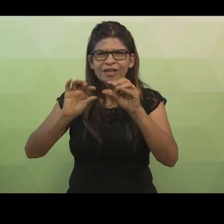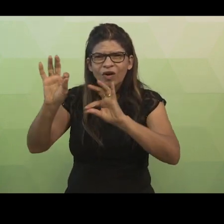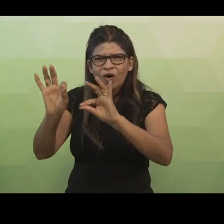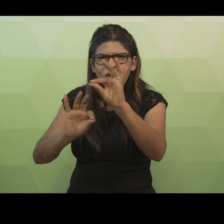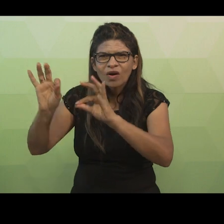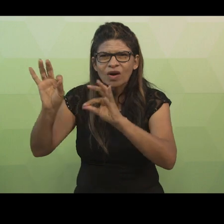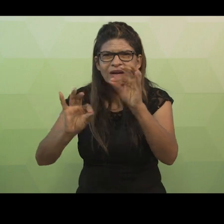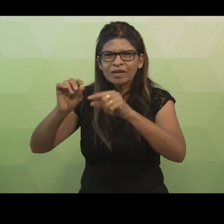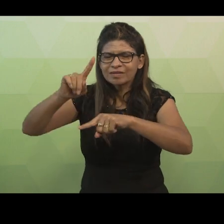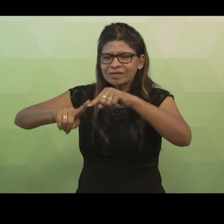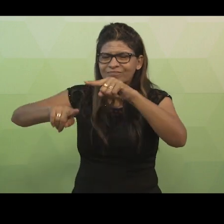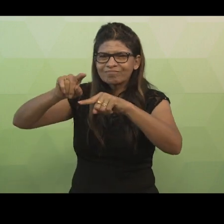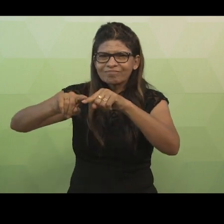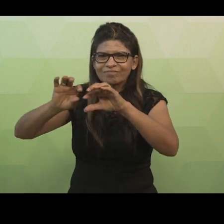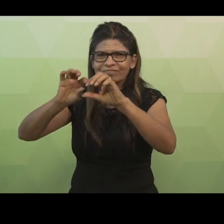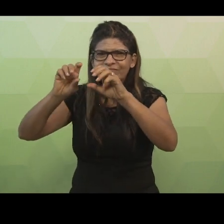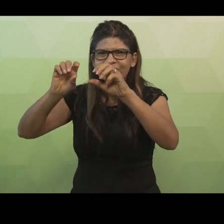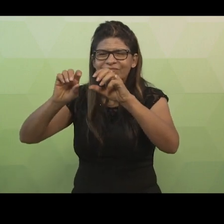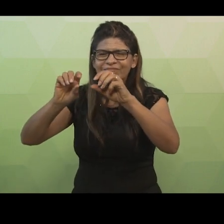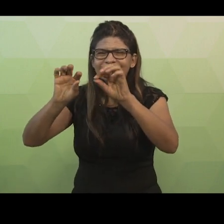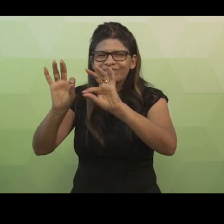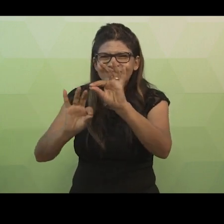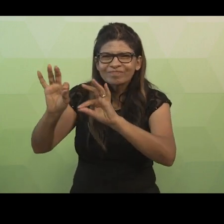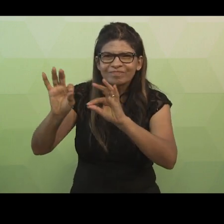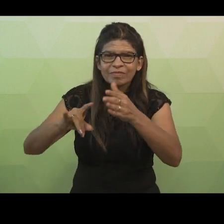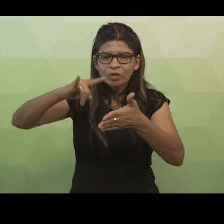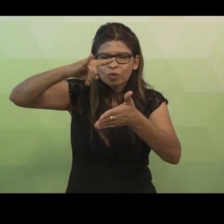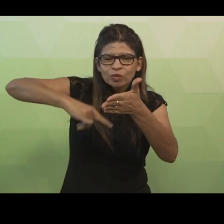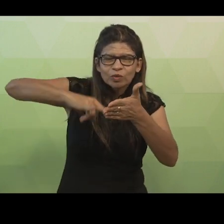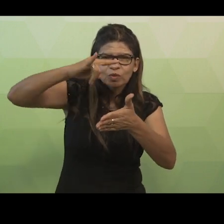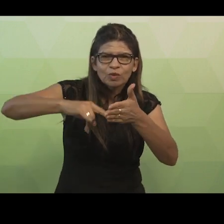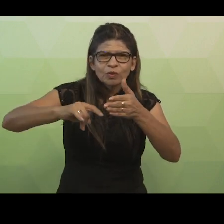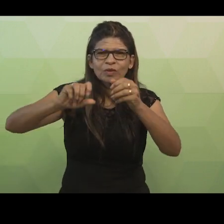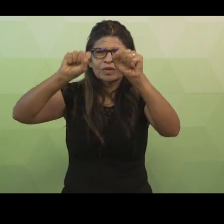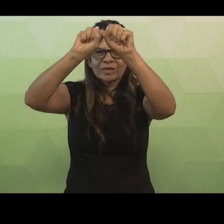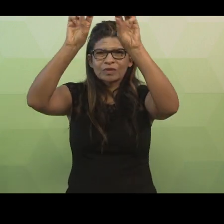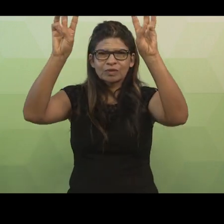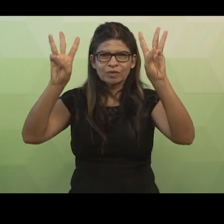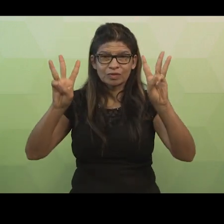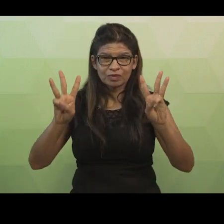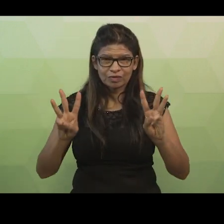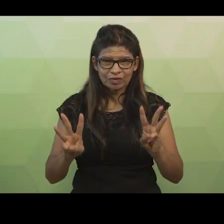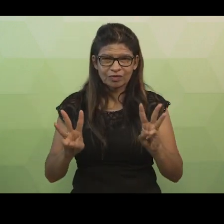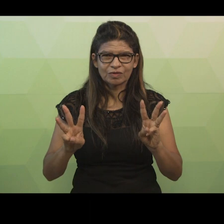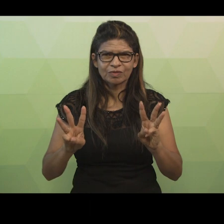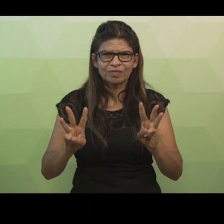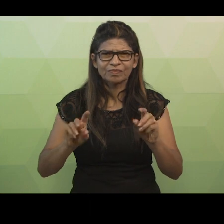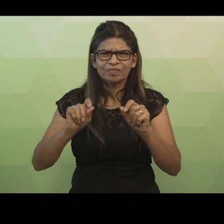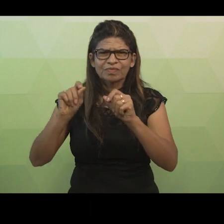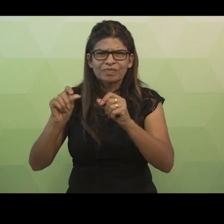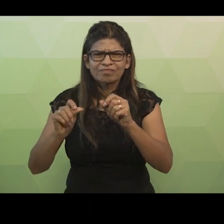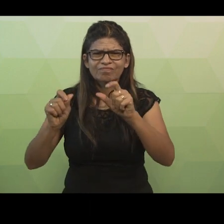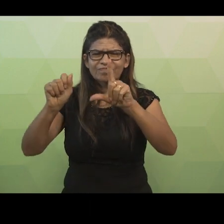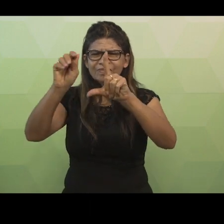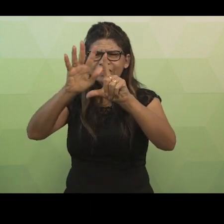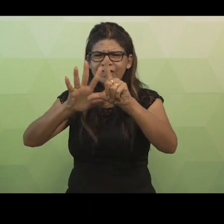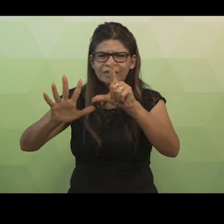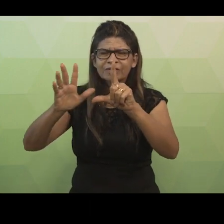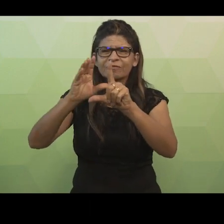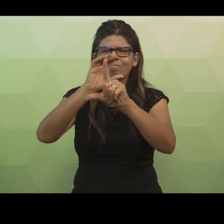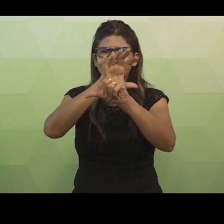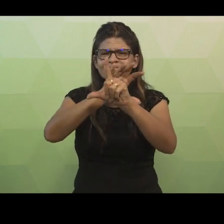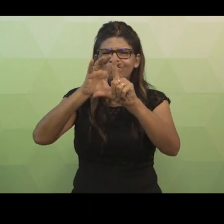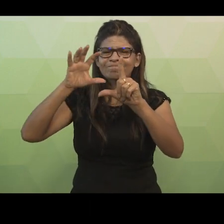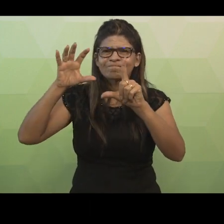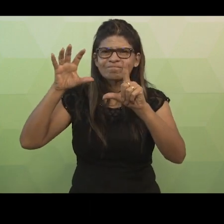objetos para a documentação de software. Os casos de usos que aprendemos na aula passada nos permite realizar o levantamento